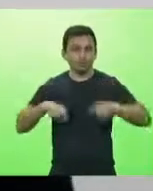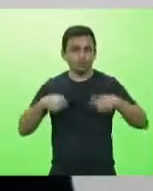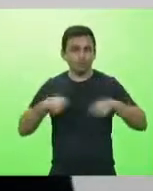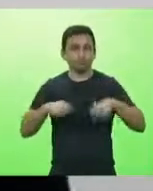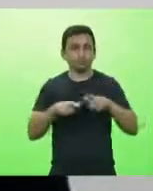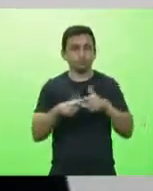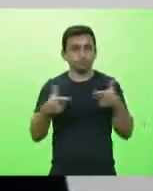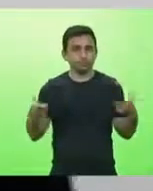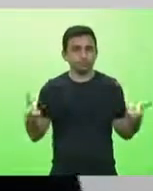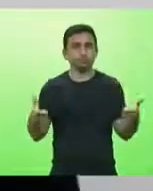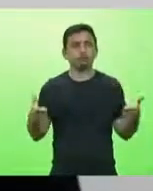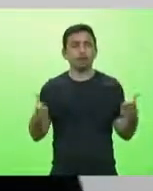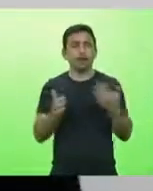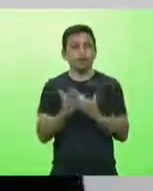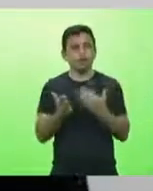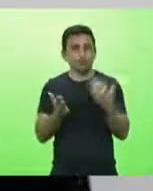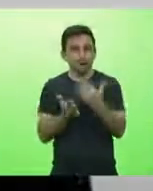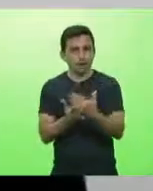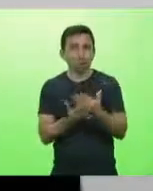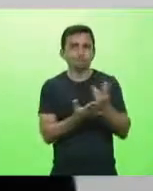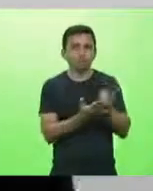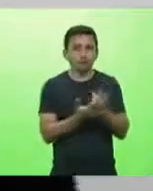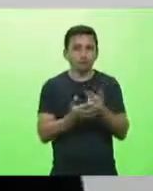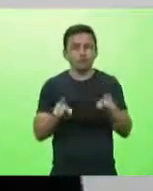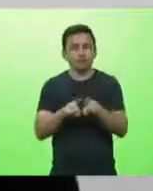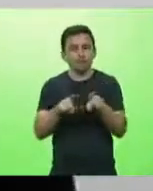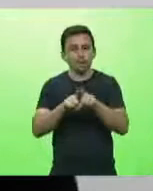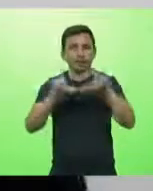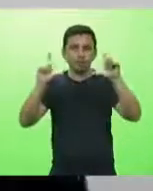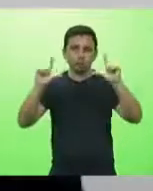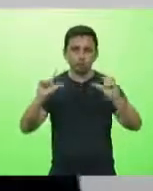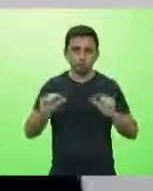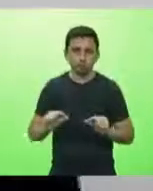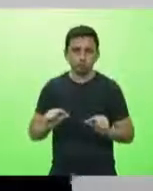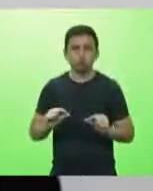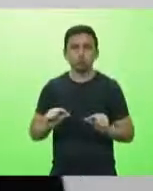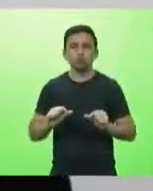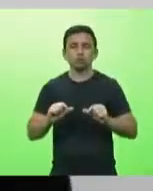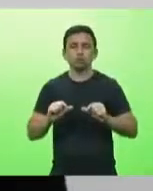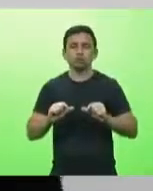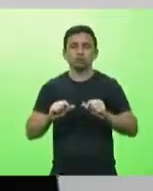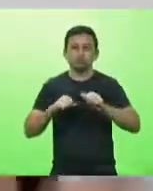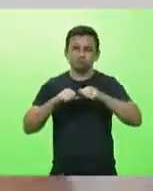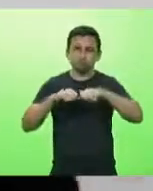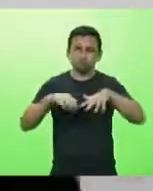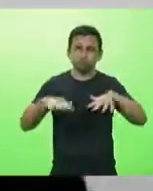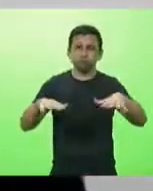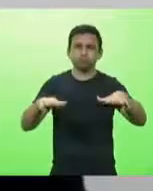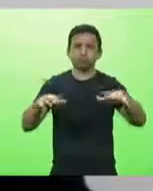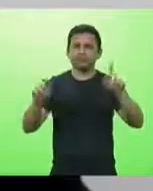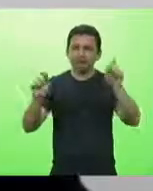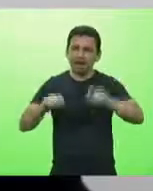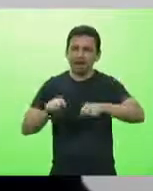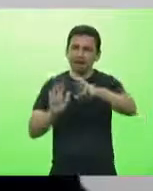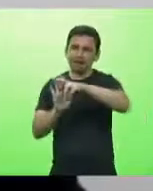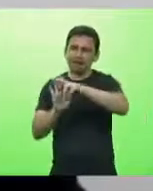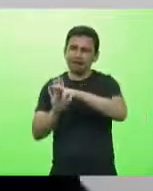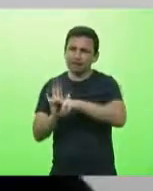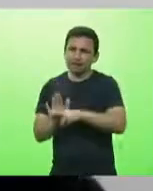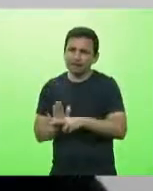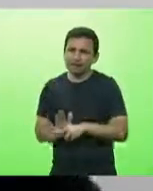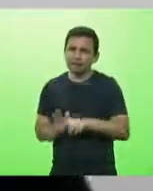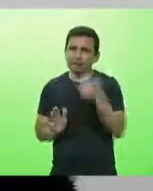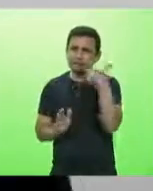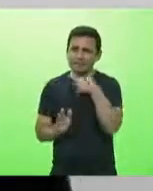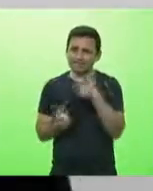de leitos mas também de diminuição desse contágio de medidas efetivas que possam estancar esta